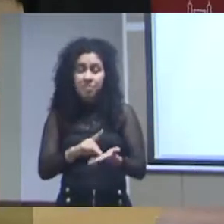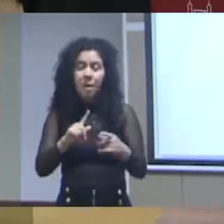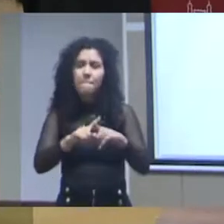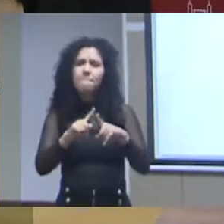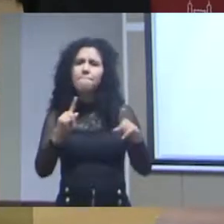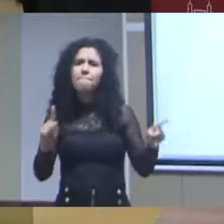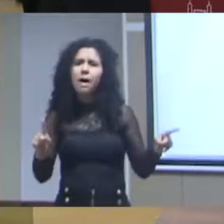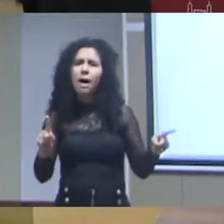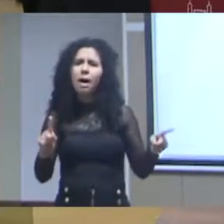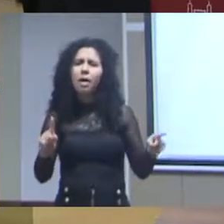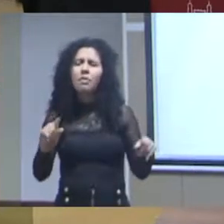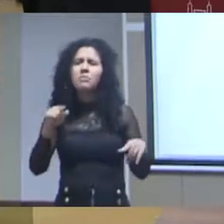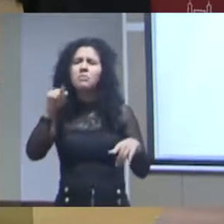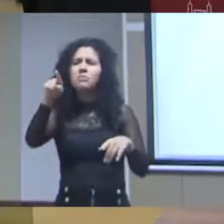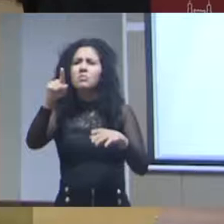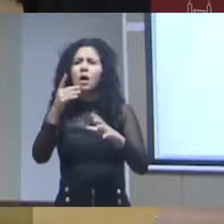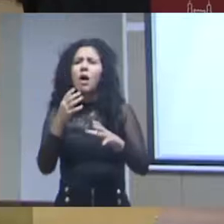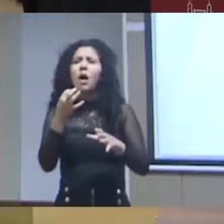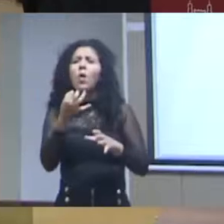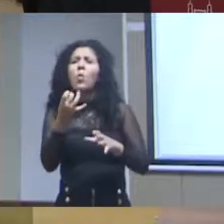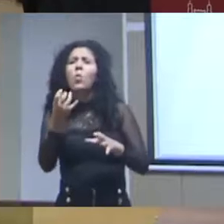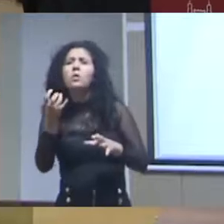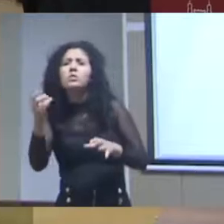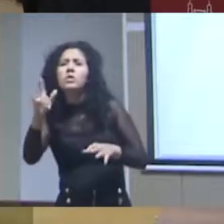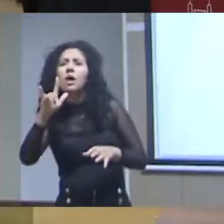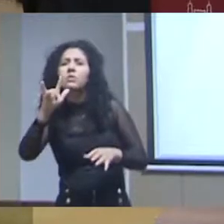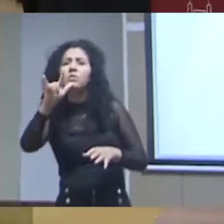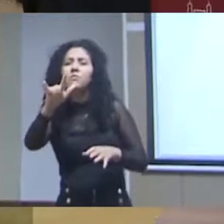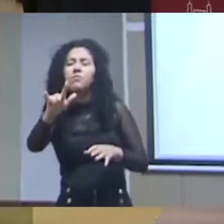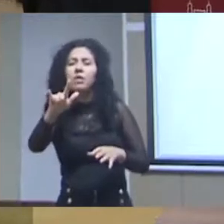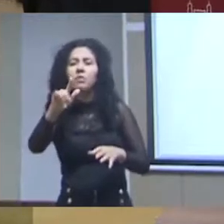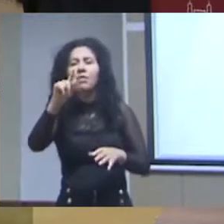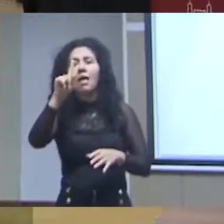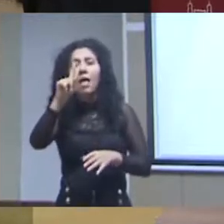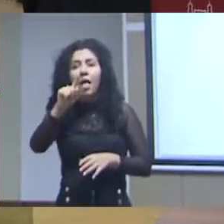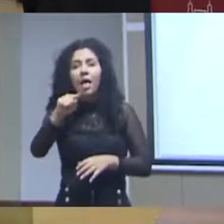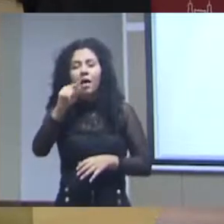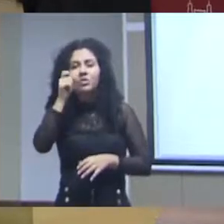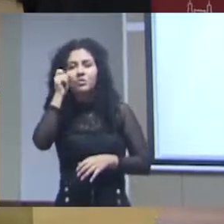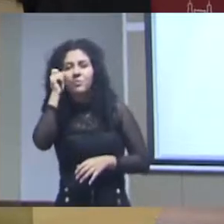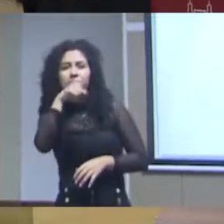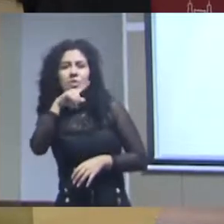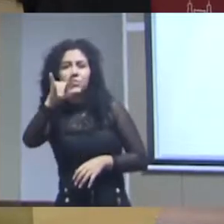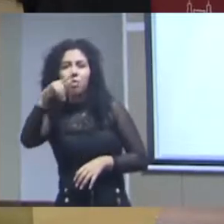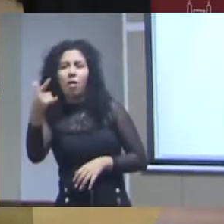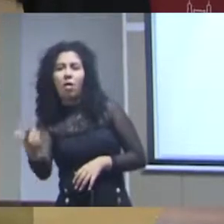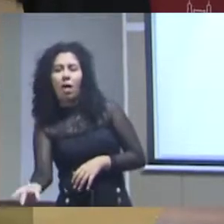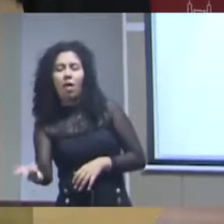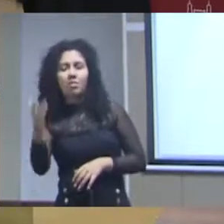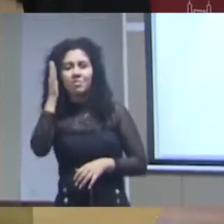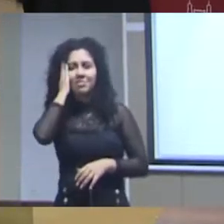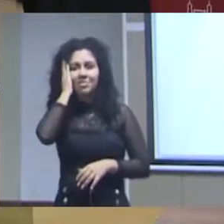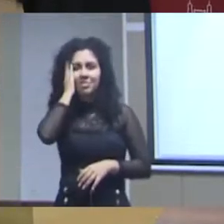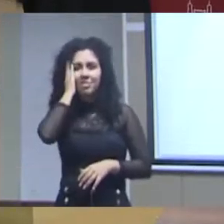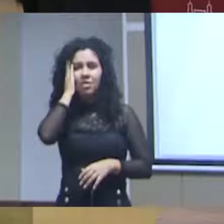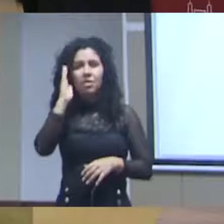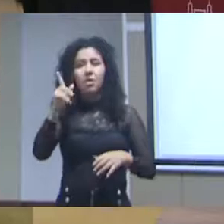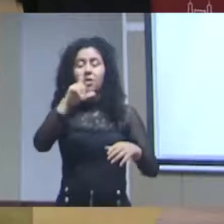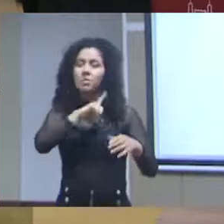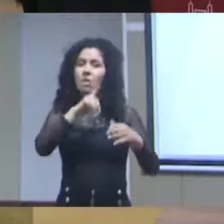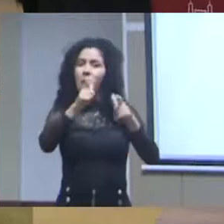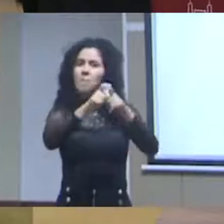maiores para a conservação do que os eventuais riscos então é nesse caminho que a gente tem tendo ilhado